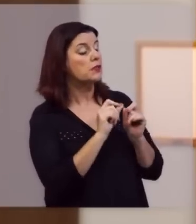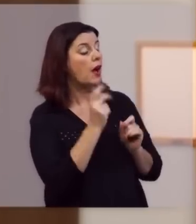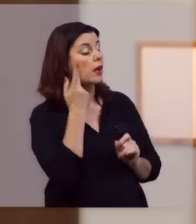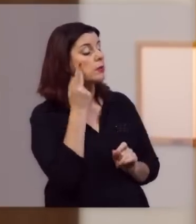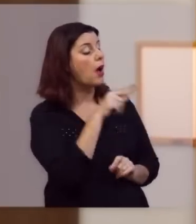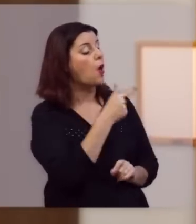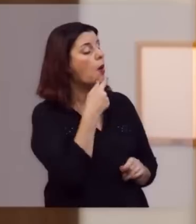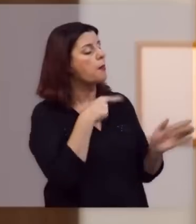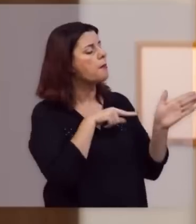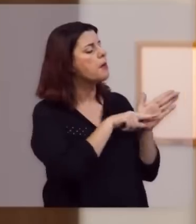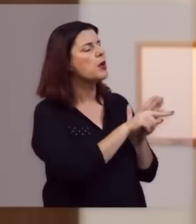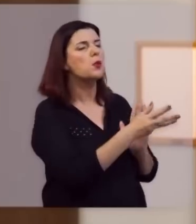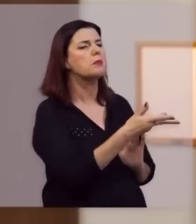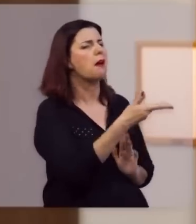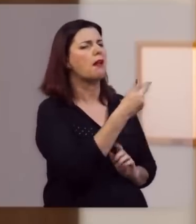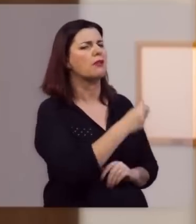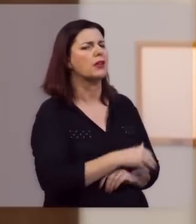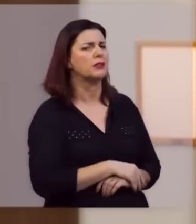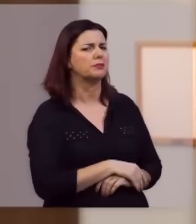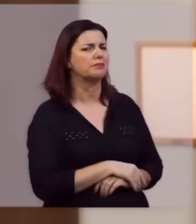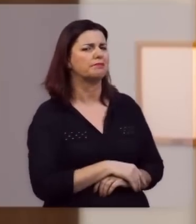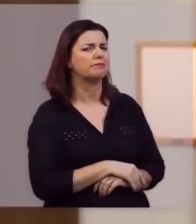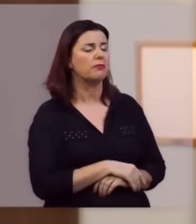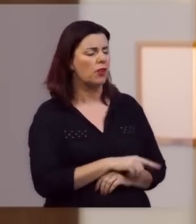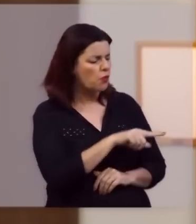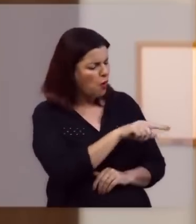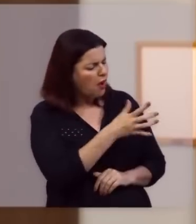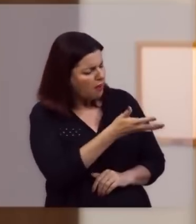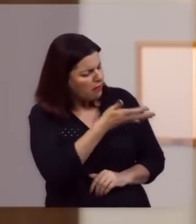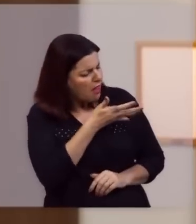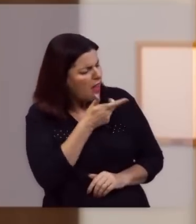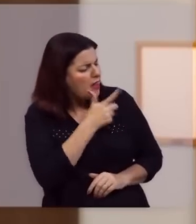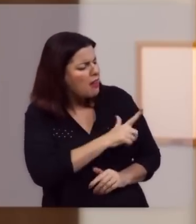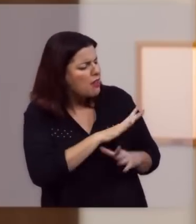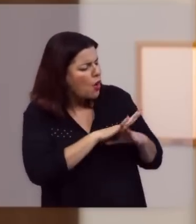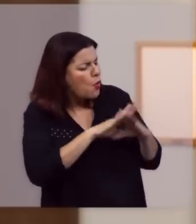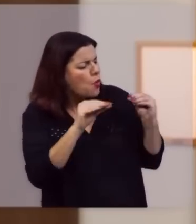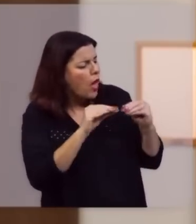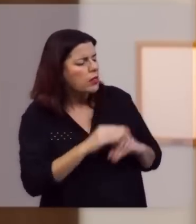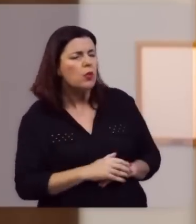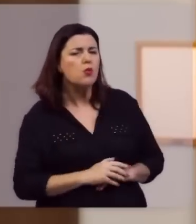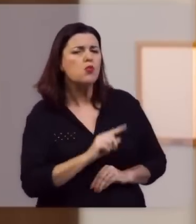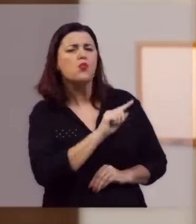uma pergunta maravilhosa. Você quer ser curado?